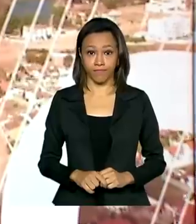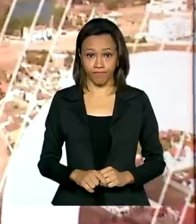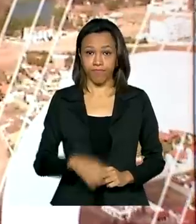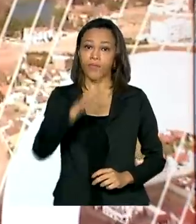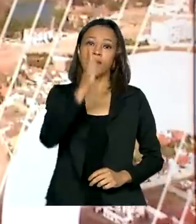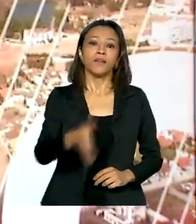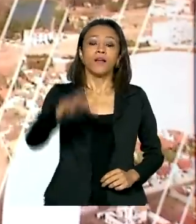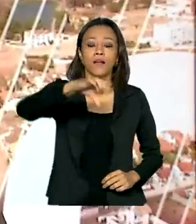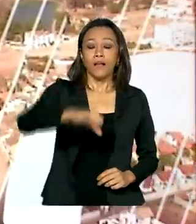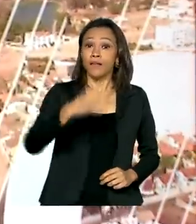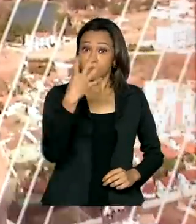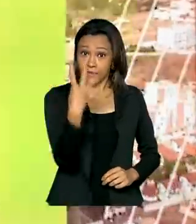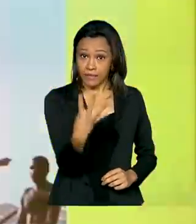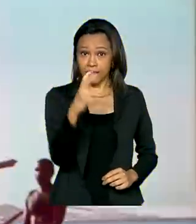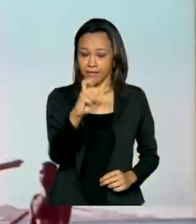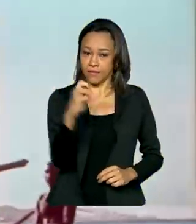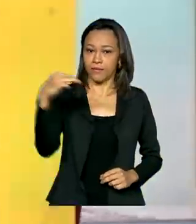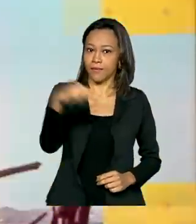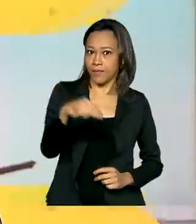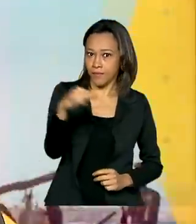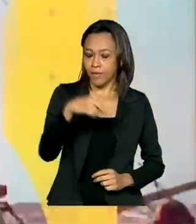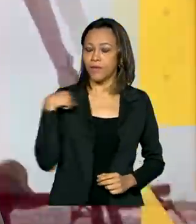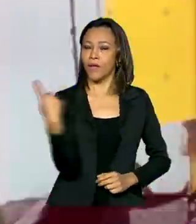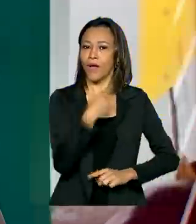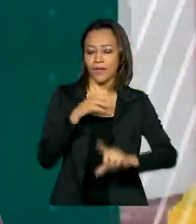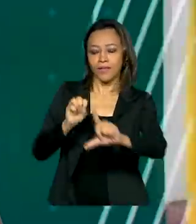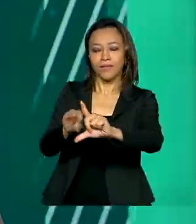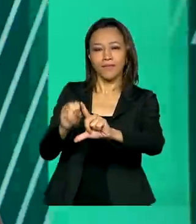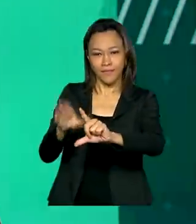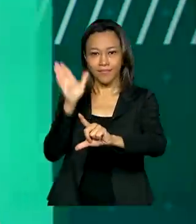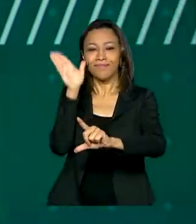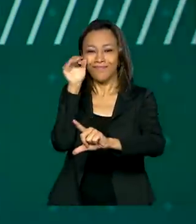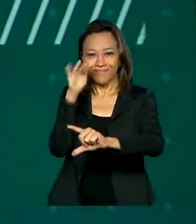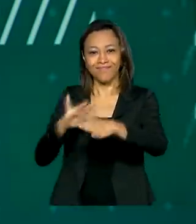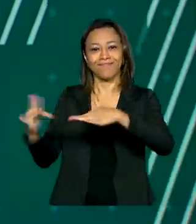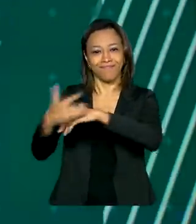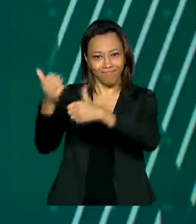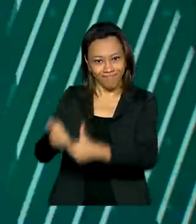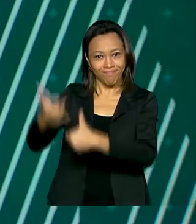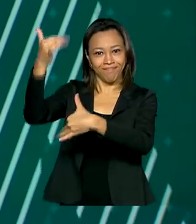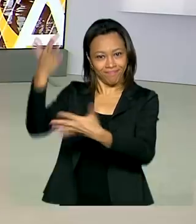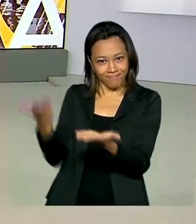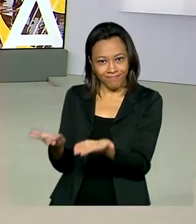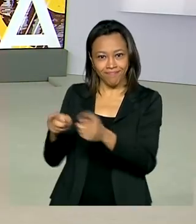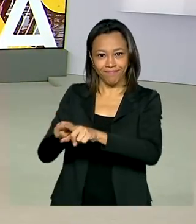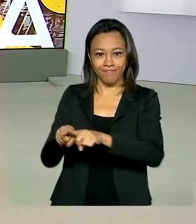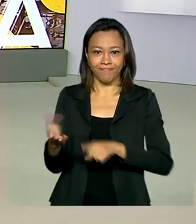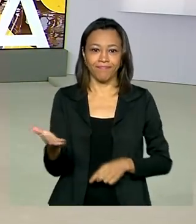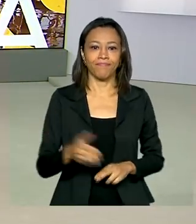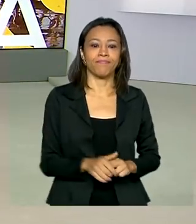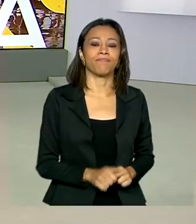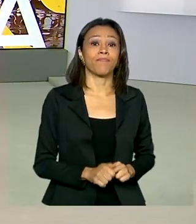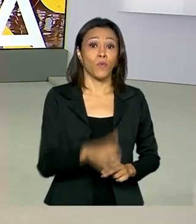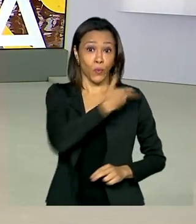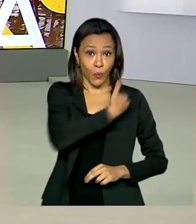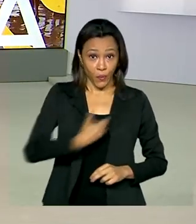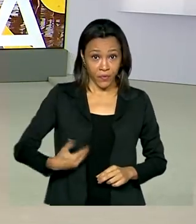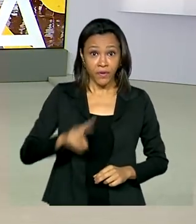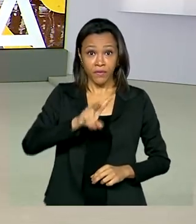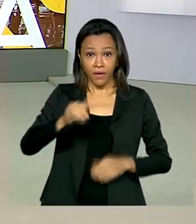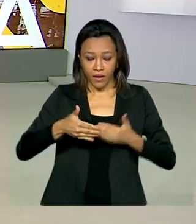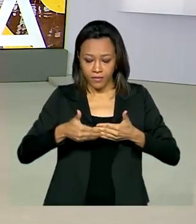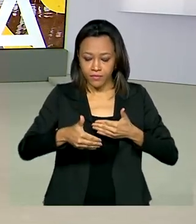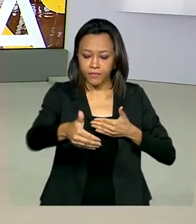São 9 horas e 45 minutos, estamos ao vivo também pelas redes sociais. O governo vai lançar a